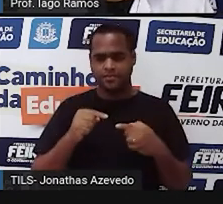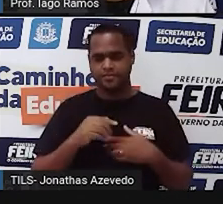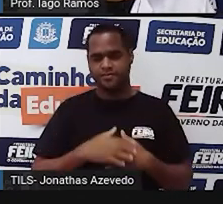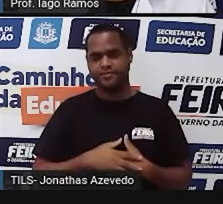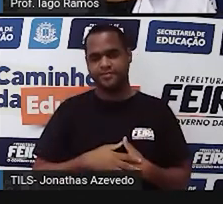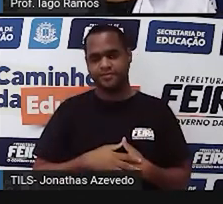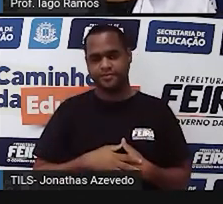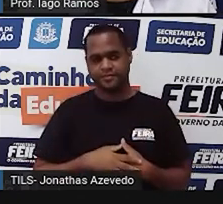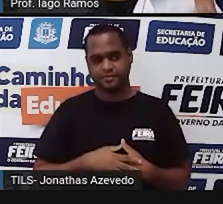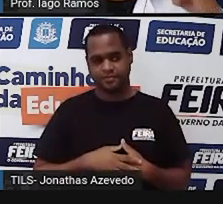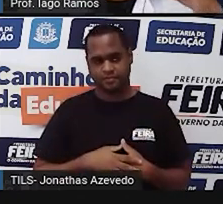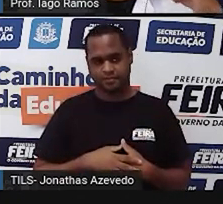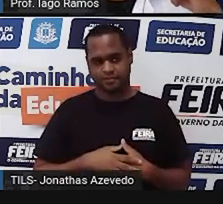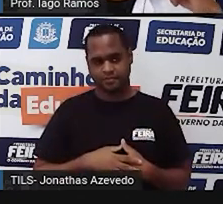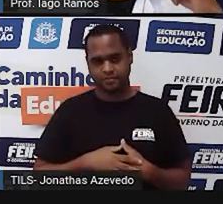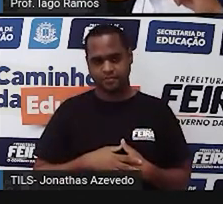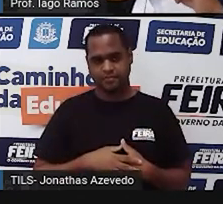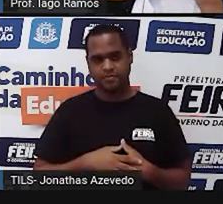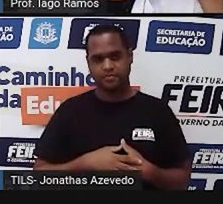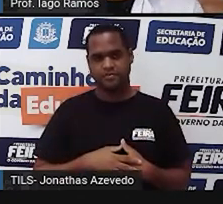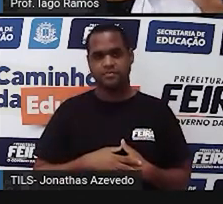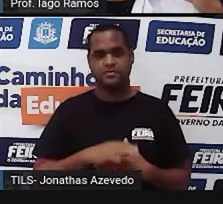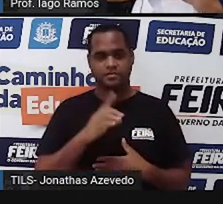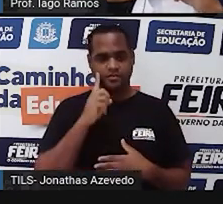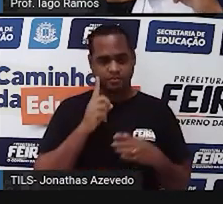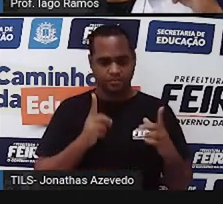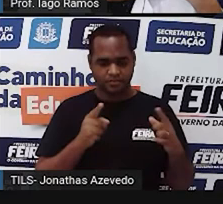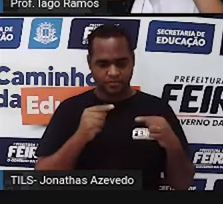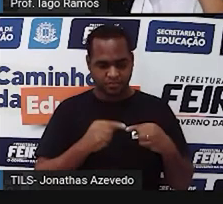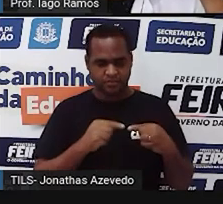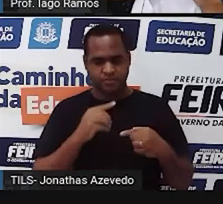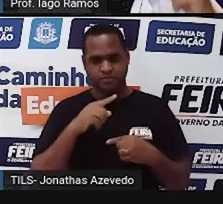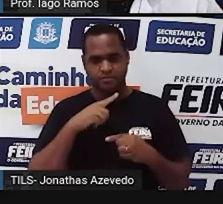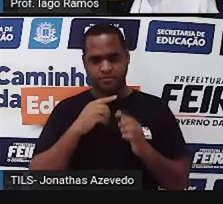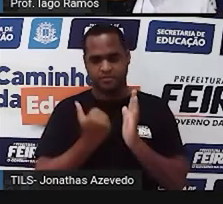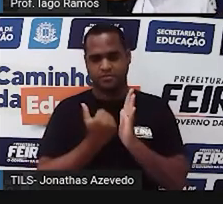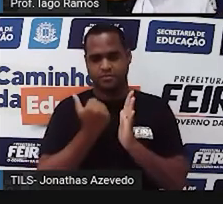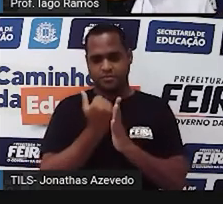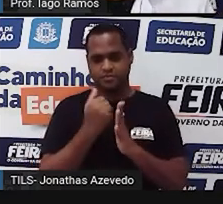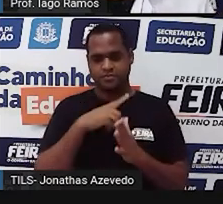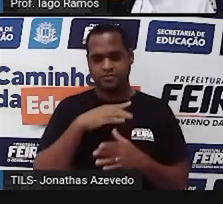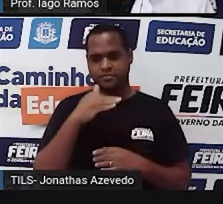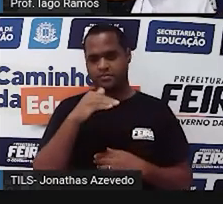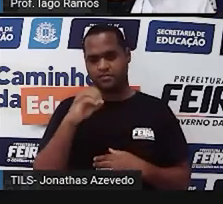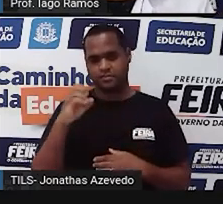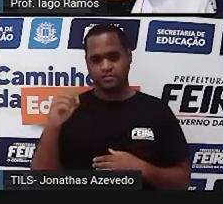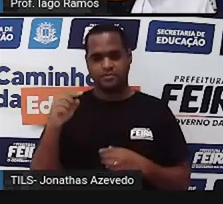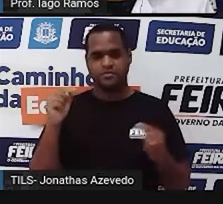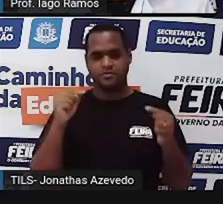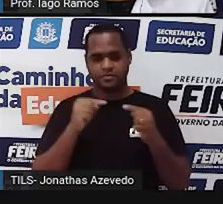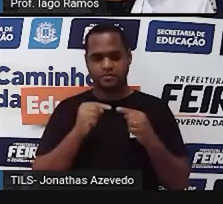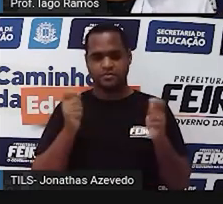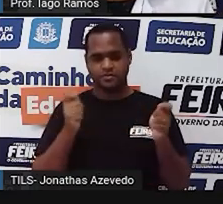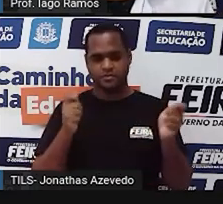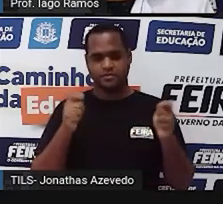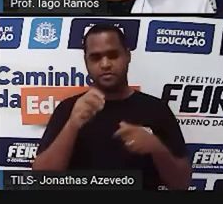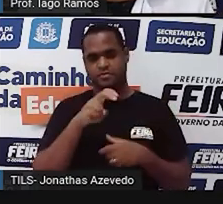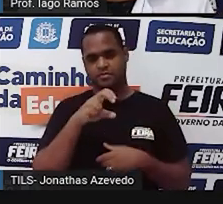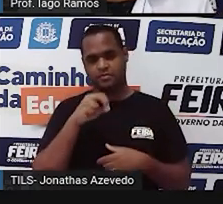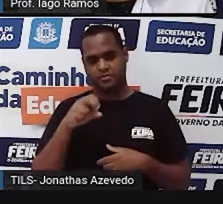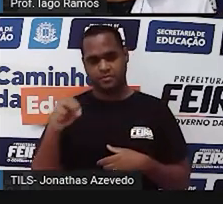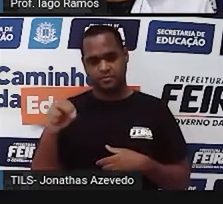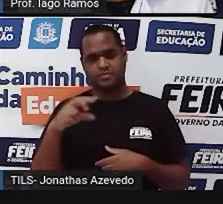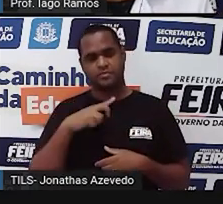Então, se naquele prato que tem as duas caixinhas mais o 100, se isso tem que dar 500 gramas, né?